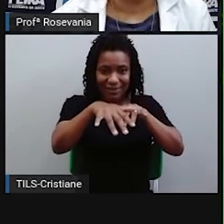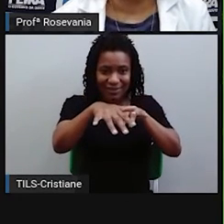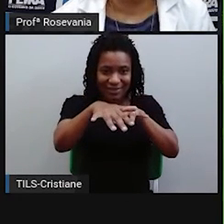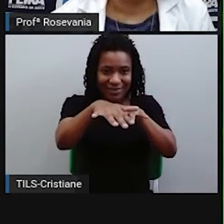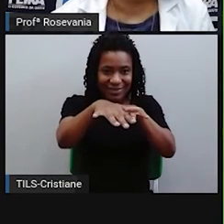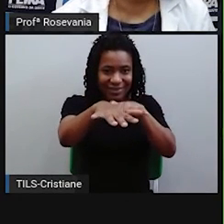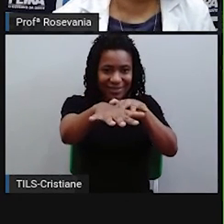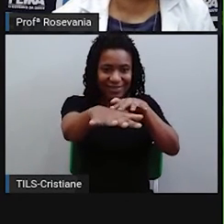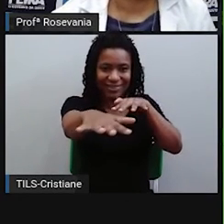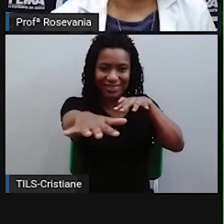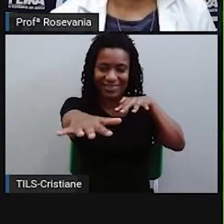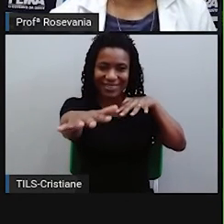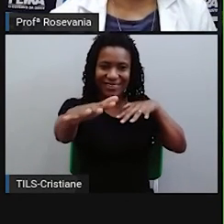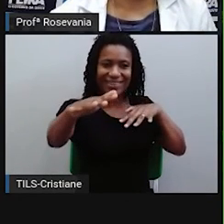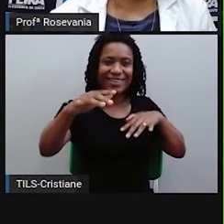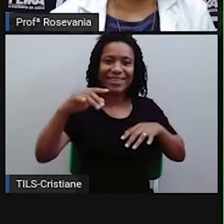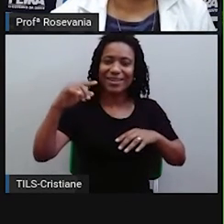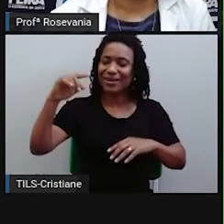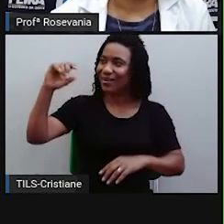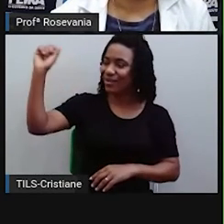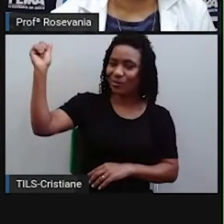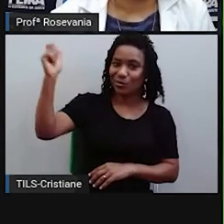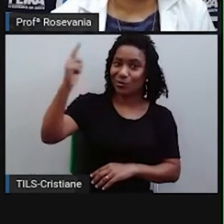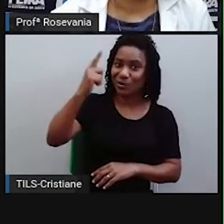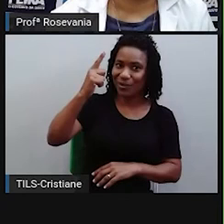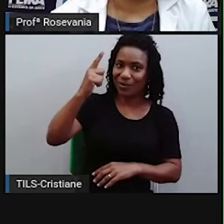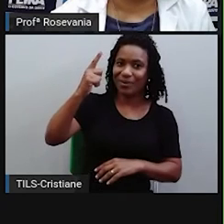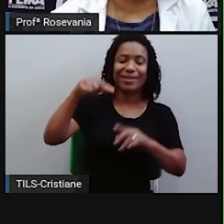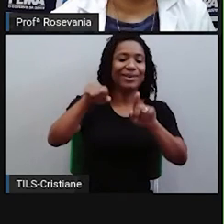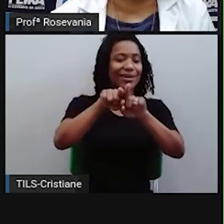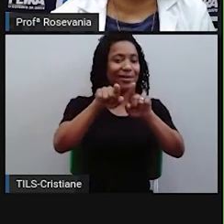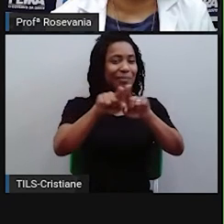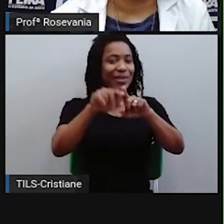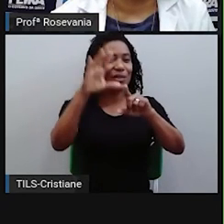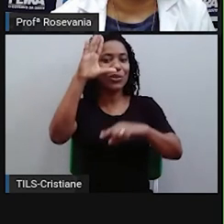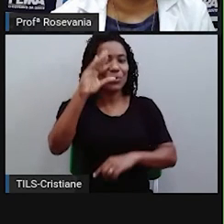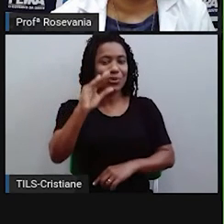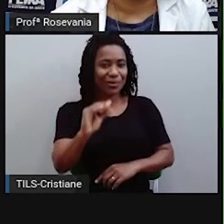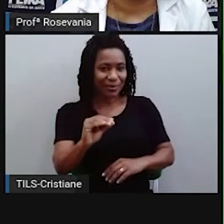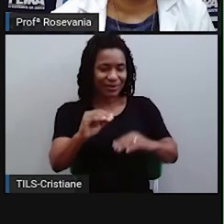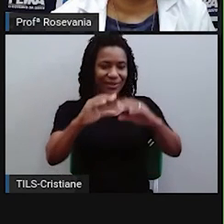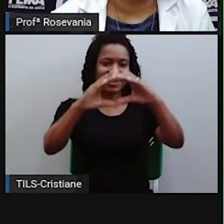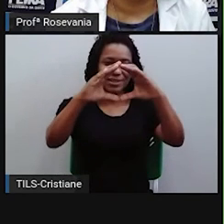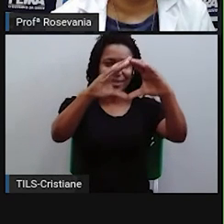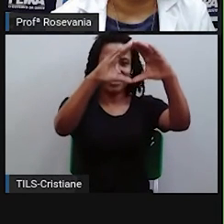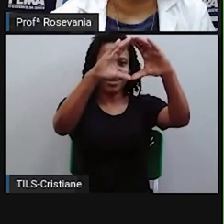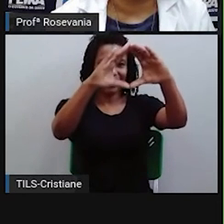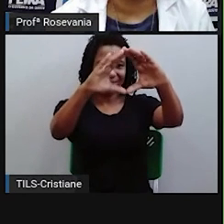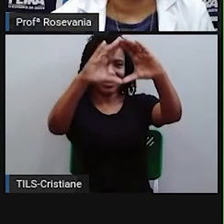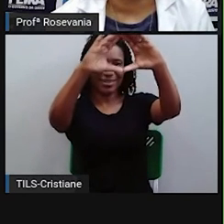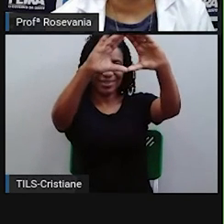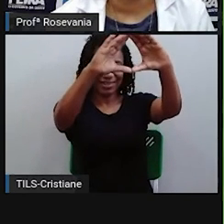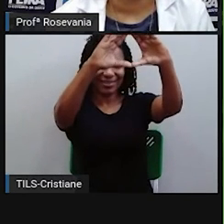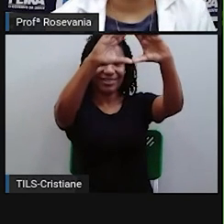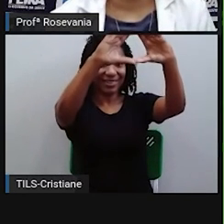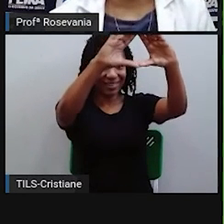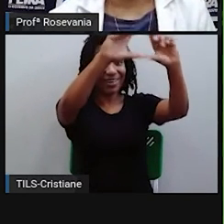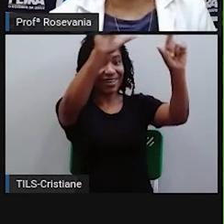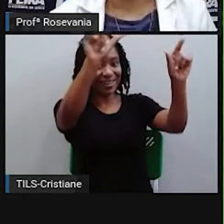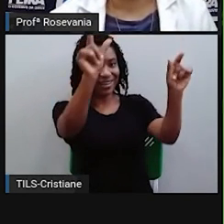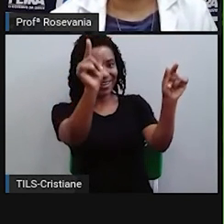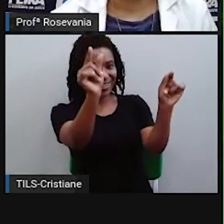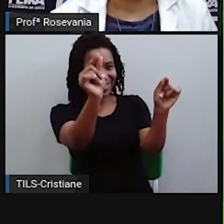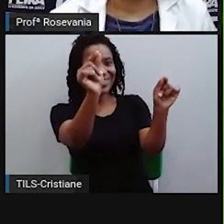fica muito lindo mesmo. À noite também tem a questão da Lua que bate exatamente também aqui dentro desse circulozinho